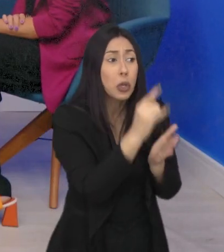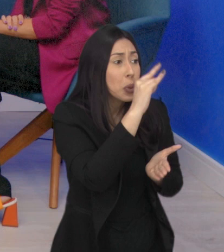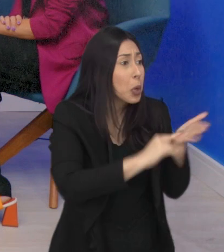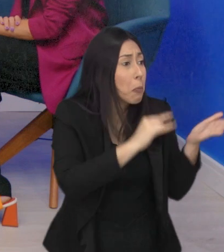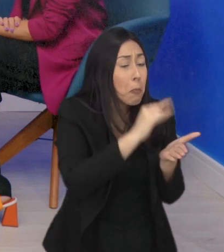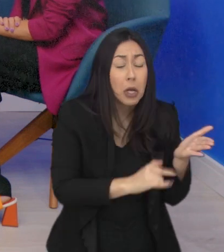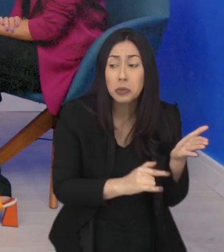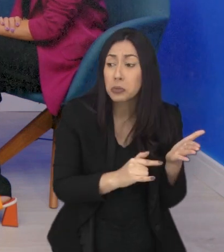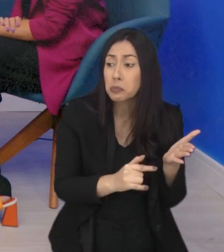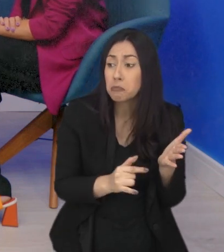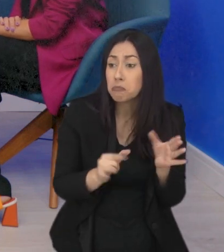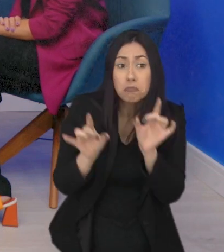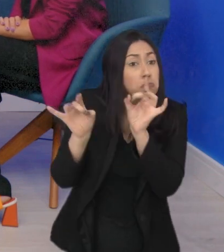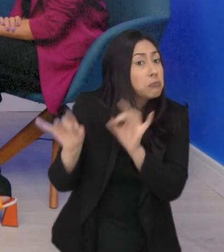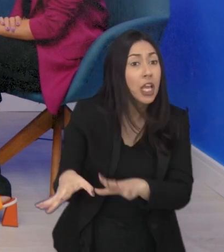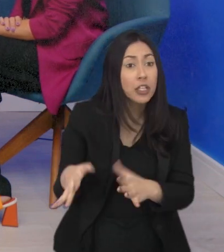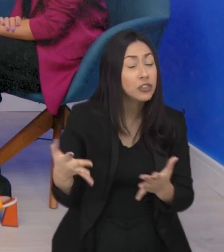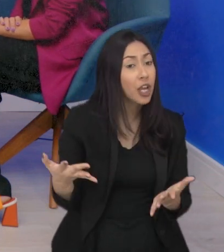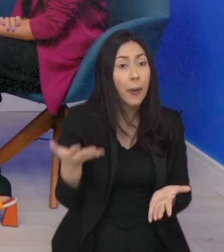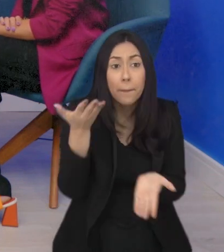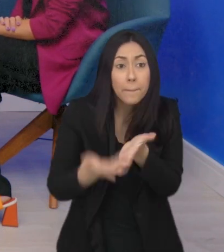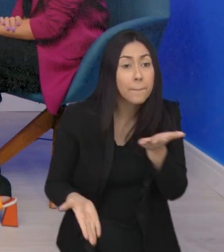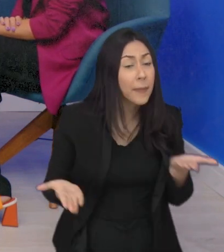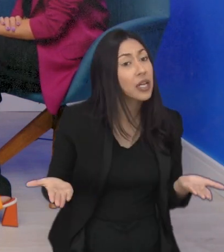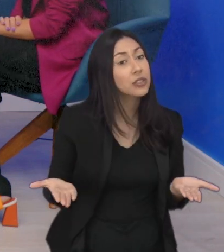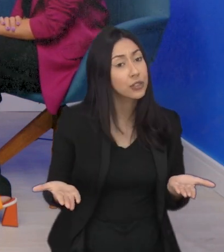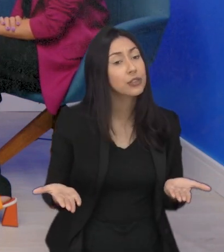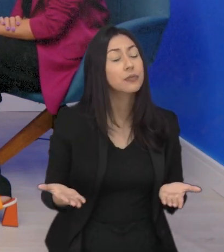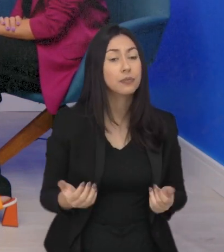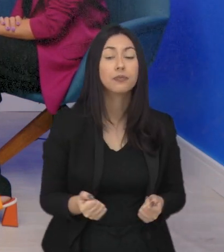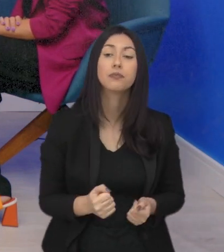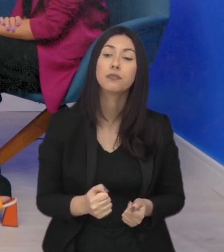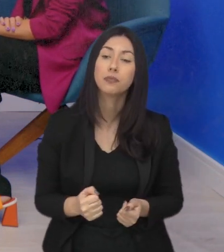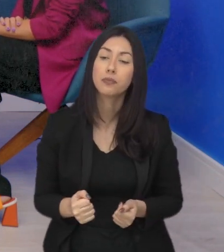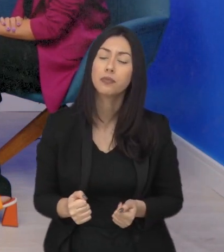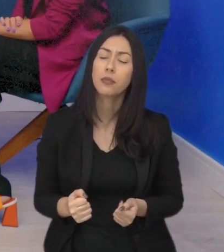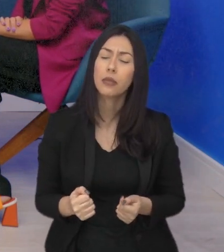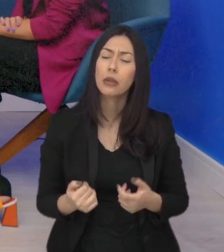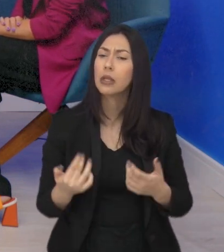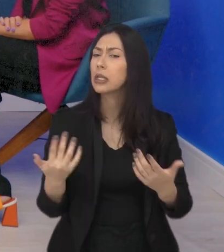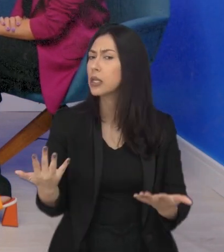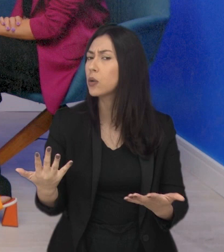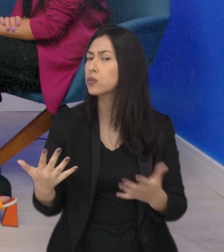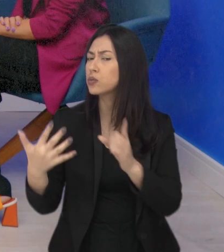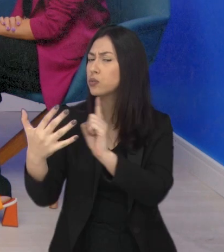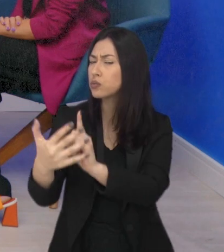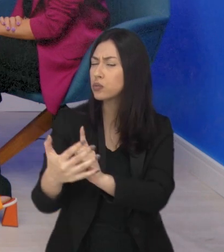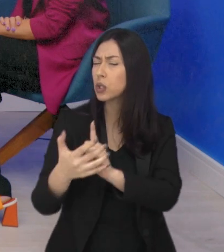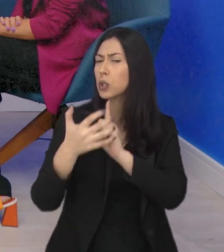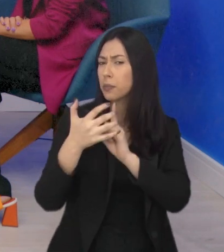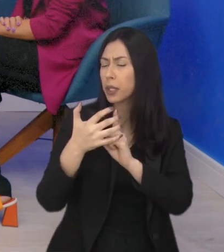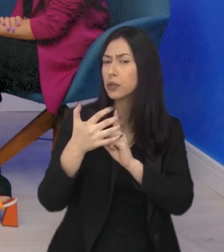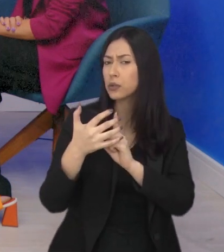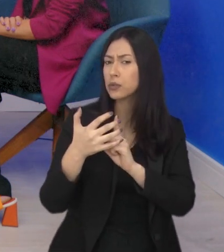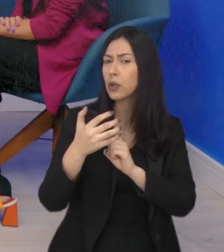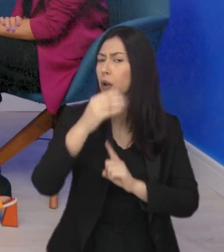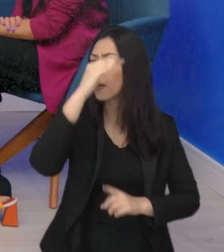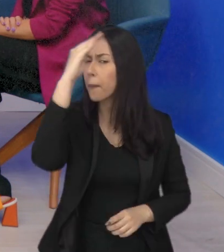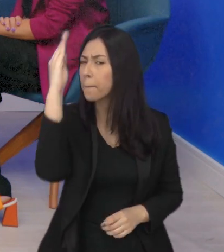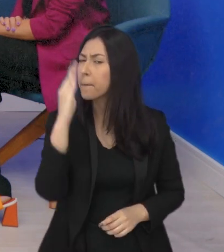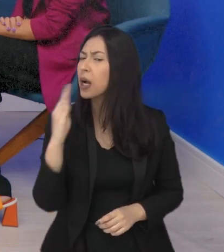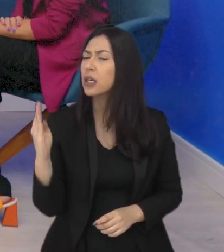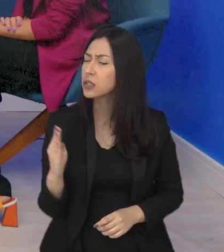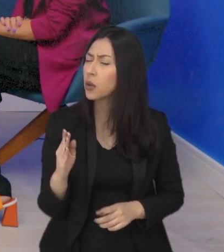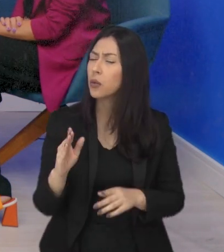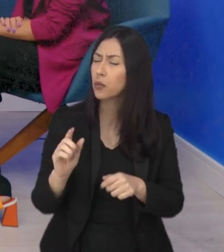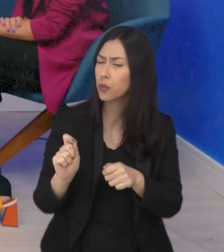pegar nada, né? Nenhum documento, às vezes, tem muito disso. E esse acolhimento pelo qual o é